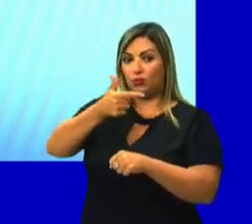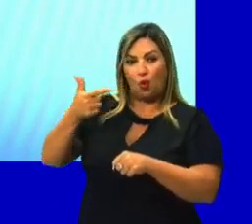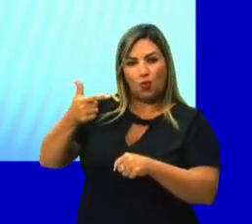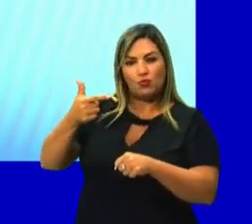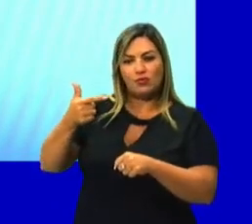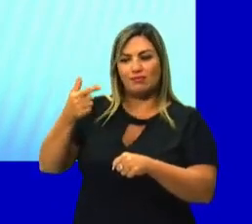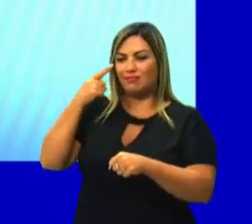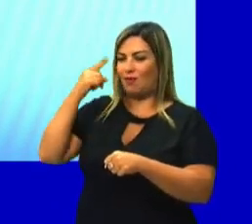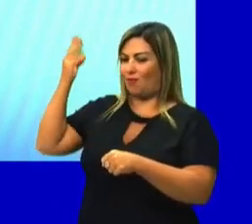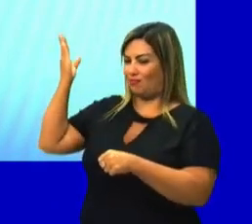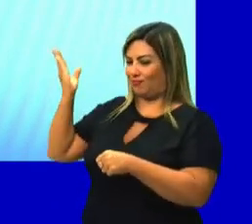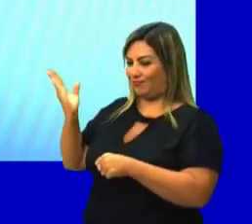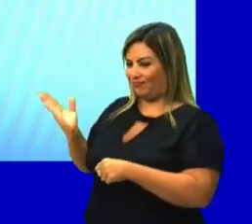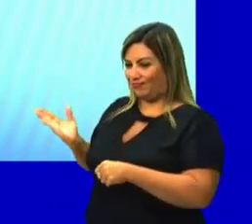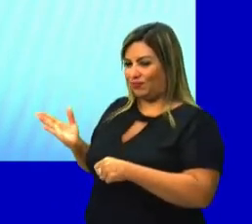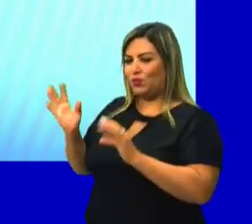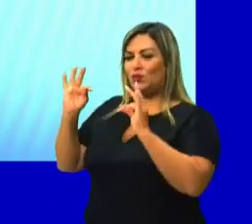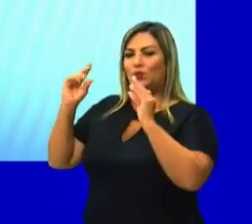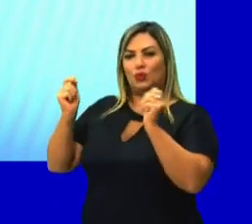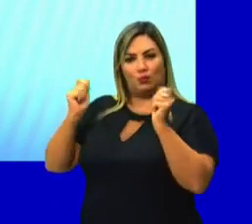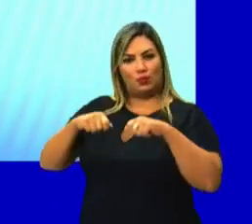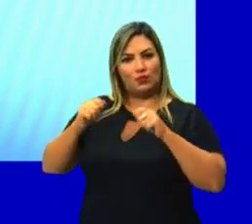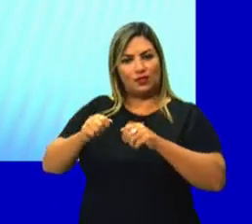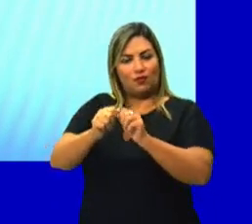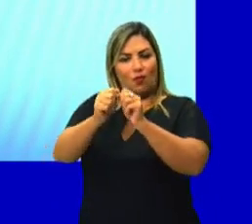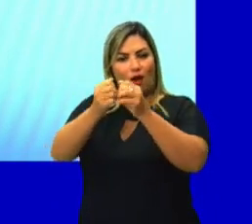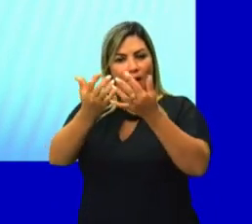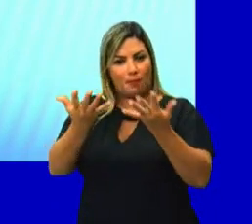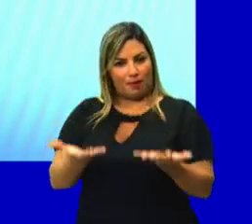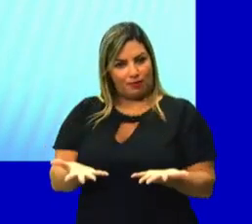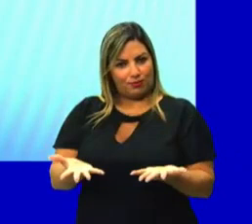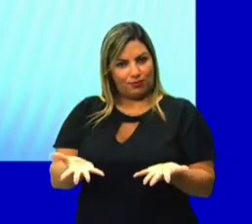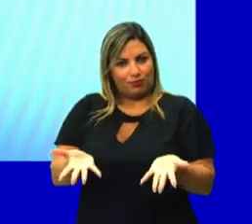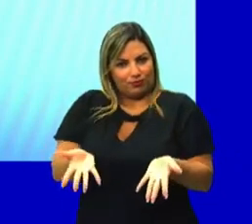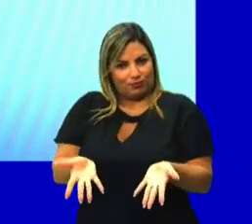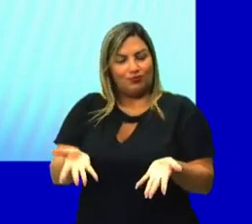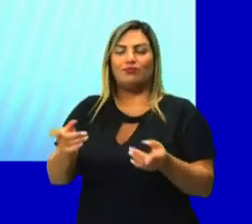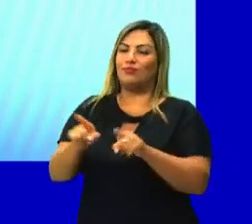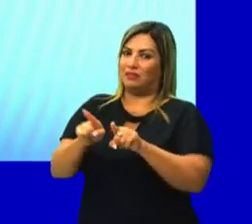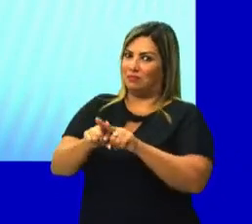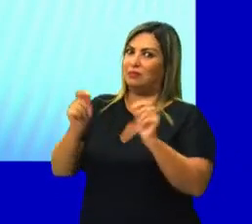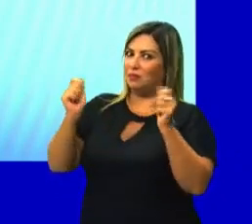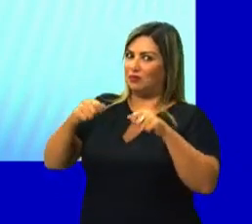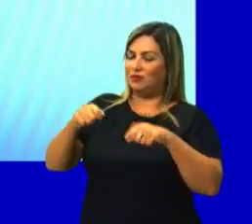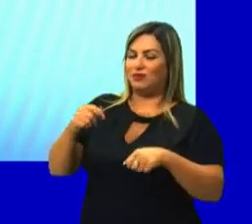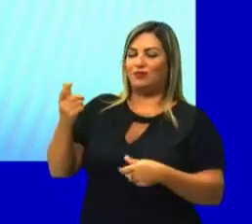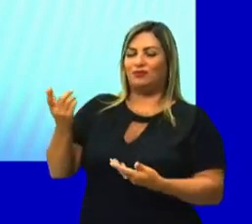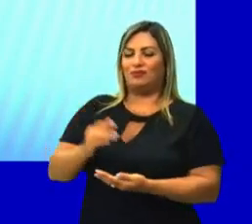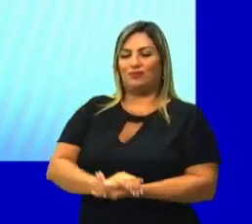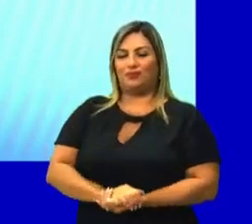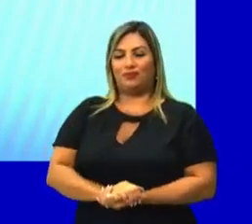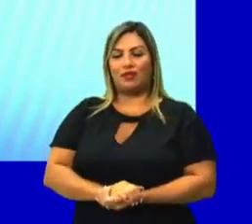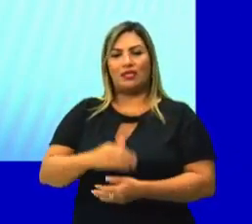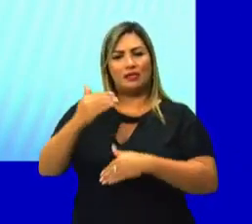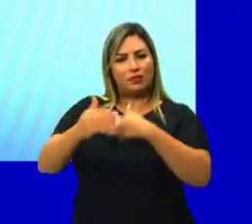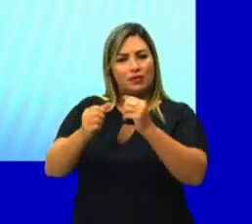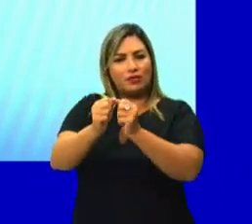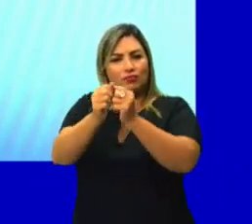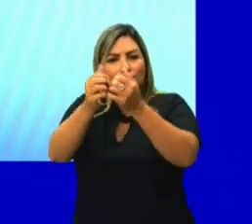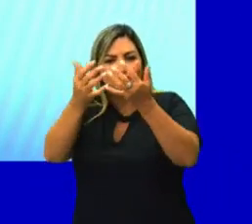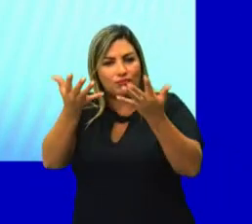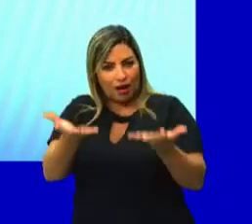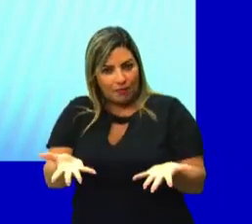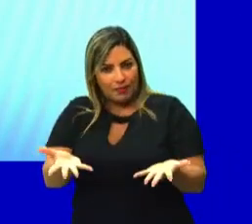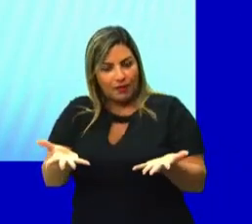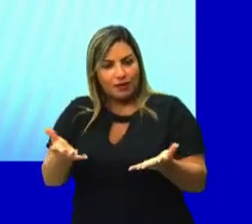faces. Então, eu tenho toda essa planificação dele. E o último sólido também. Esse processo aqui de desmontar